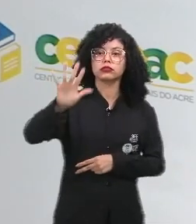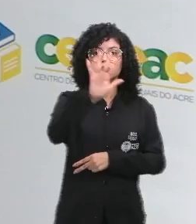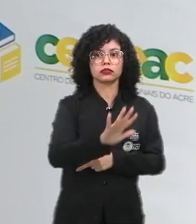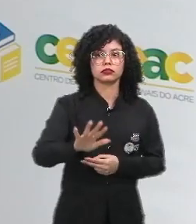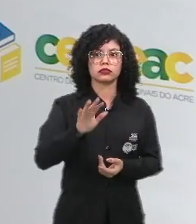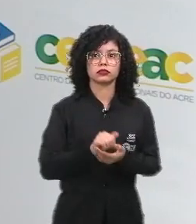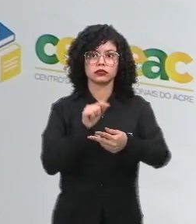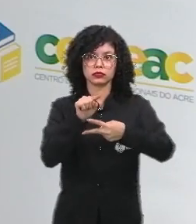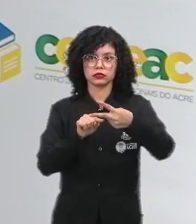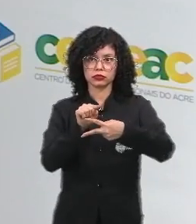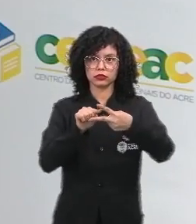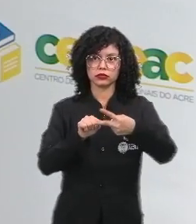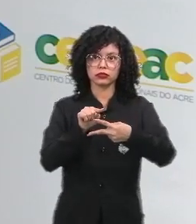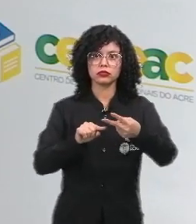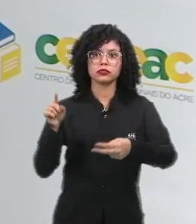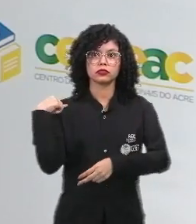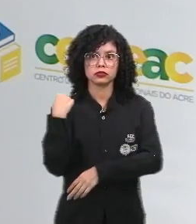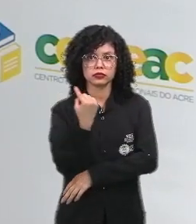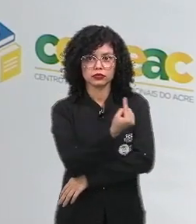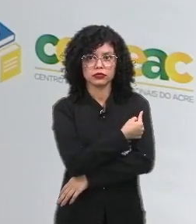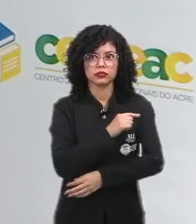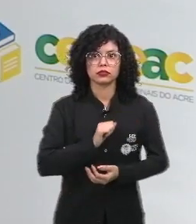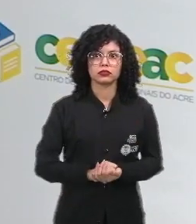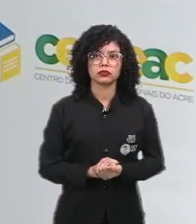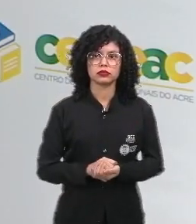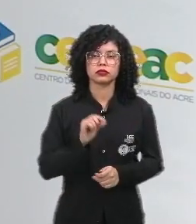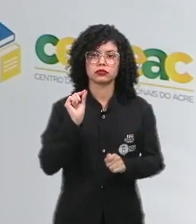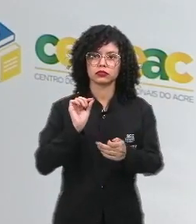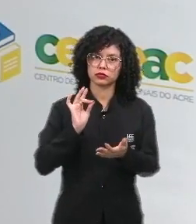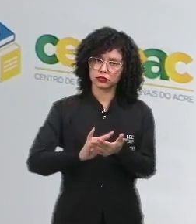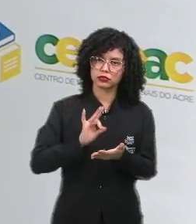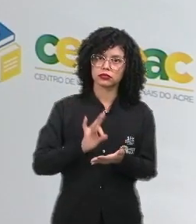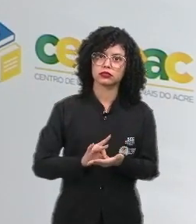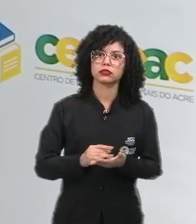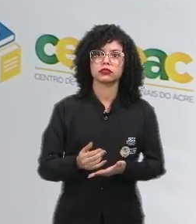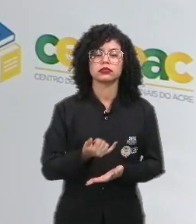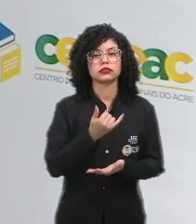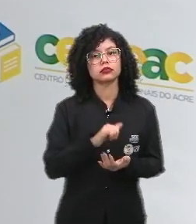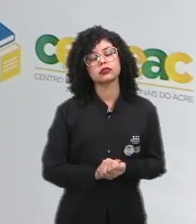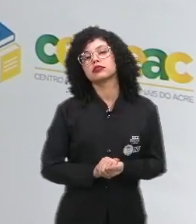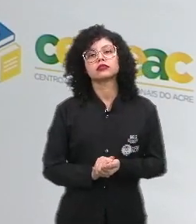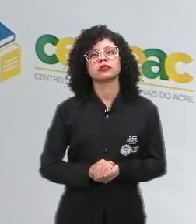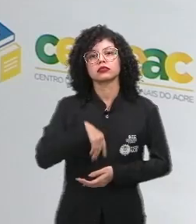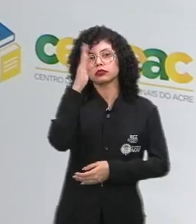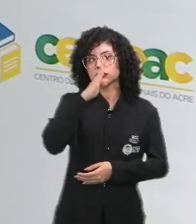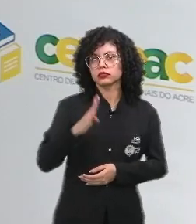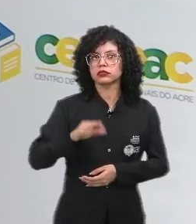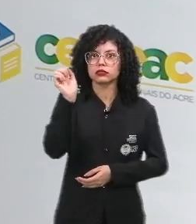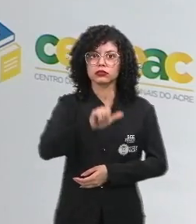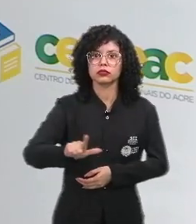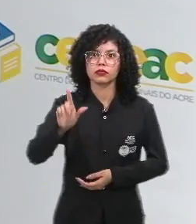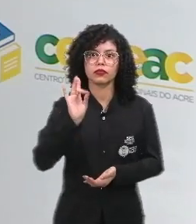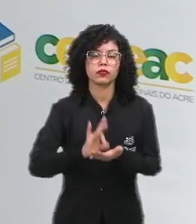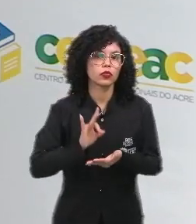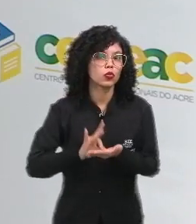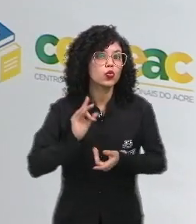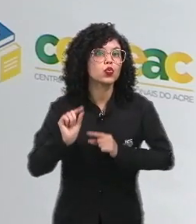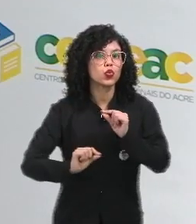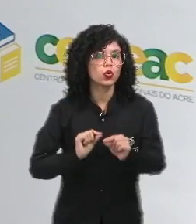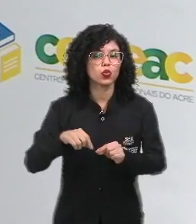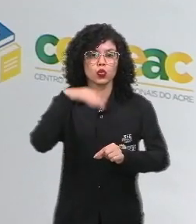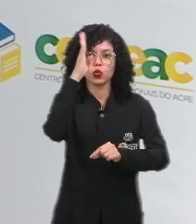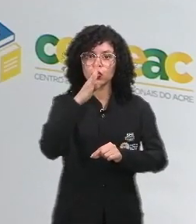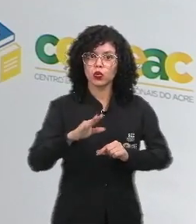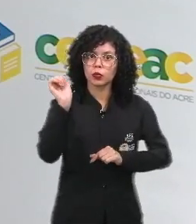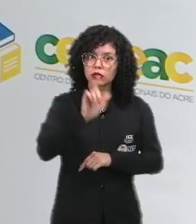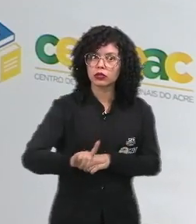tá? Que aí nós temos, perdão, de fato, uma literatura brasileira. E o que é que é, de fato, ter uma literatura